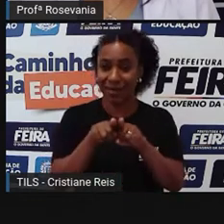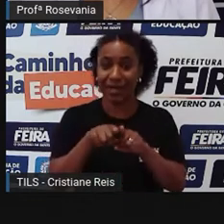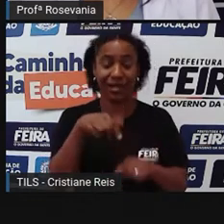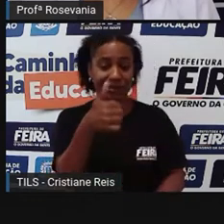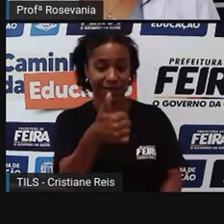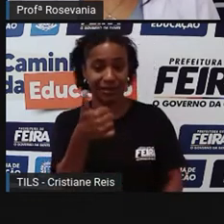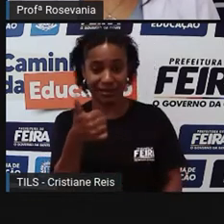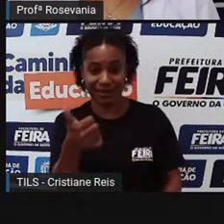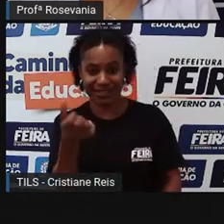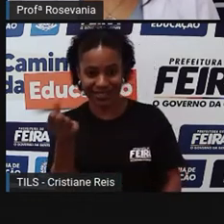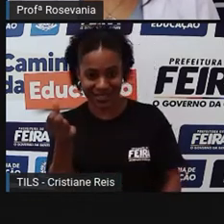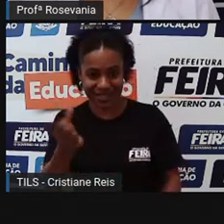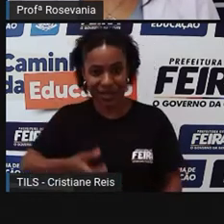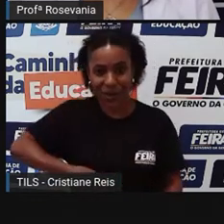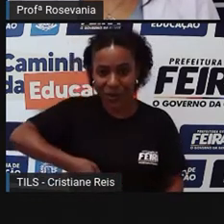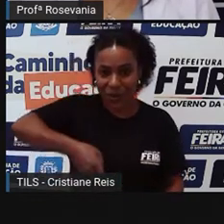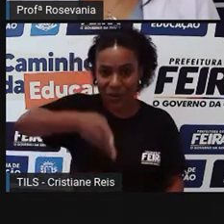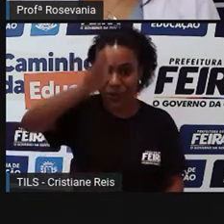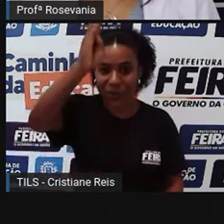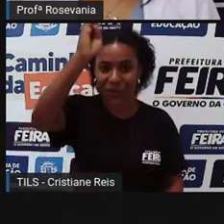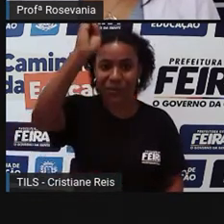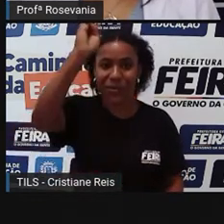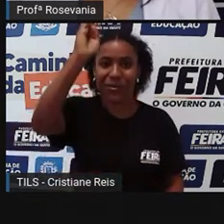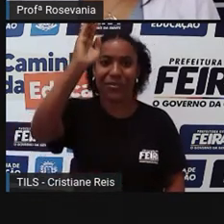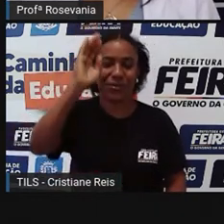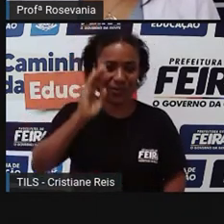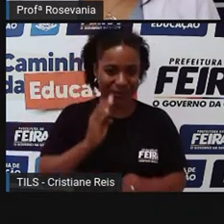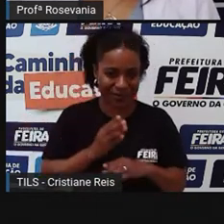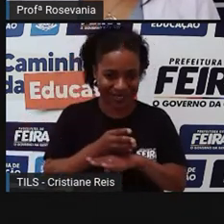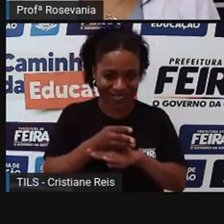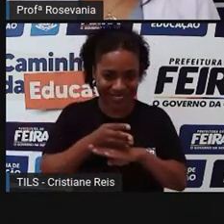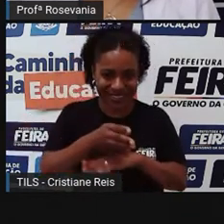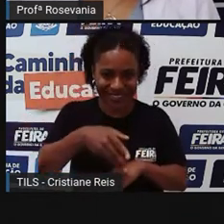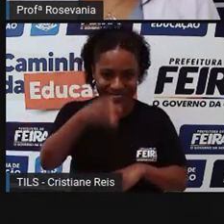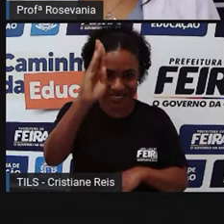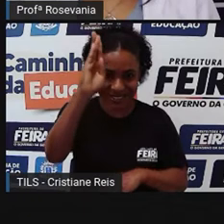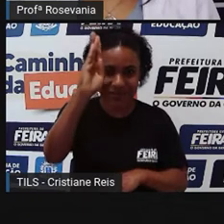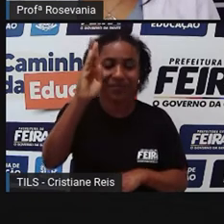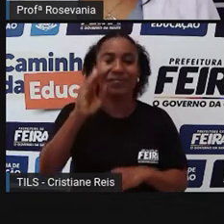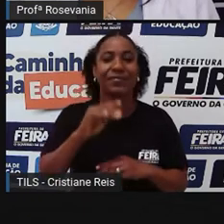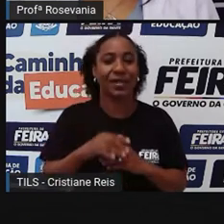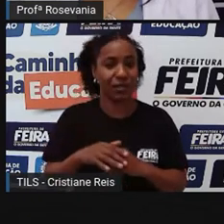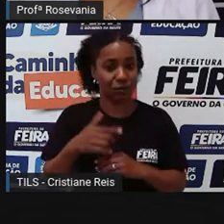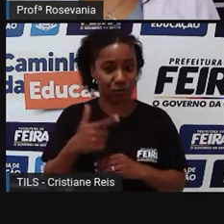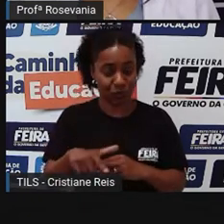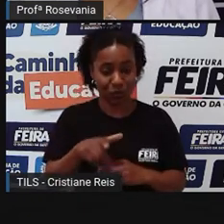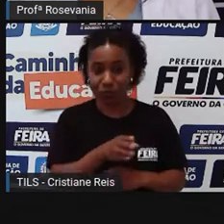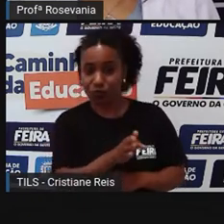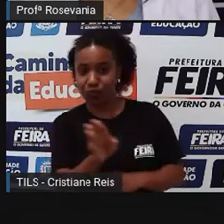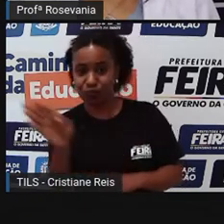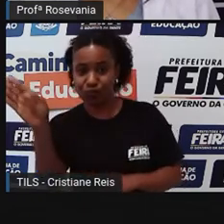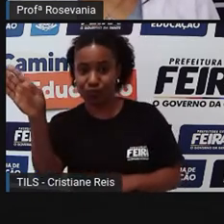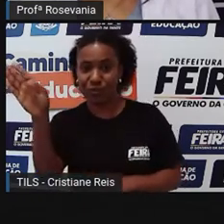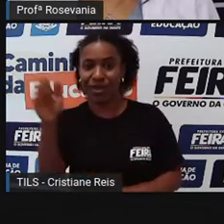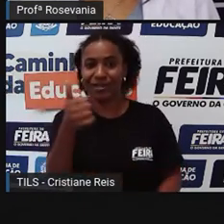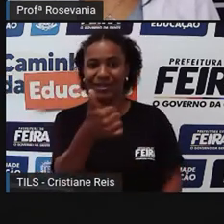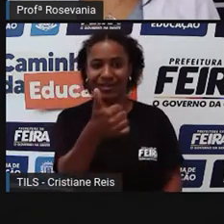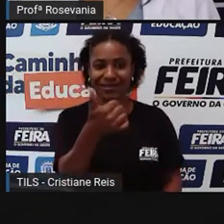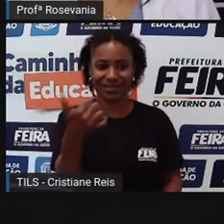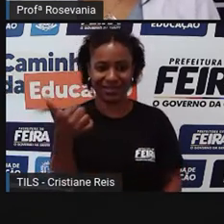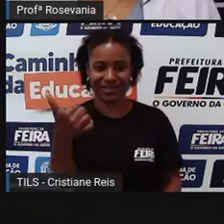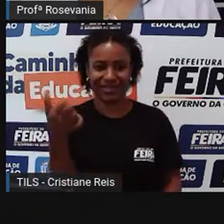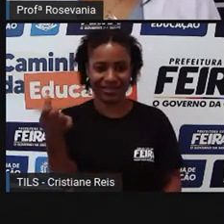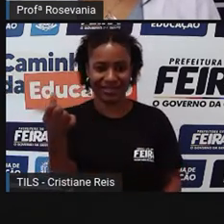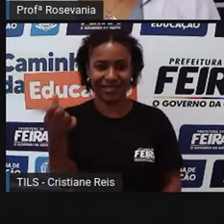depois pega o anel de contorno da cidade, é a norte, e aqui pega o anel de contorno da cidade e pega novamente a BR-116 Sul, né.